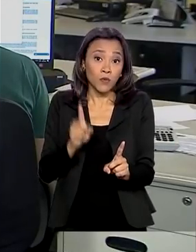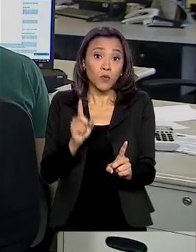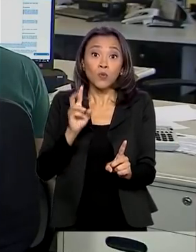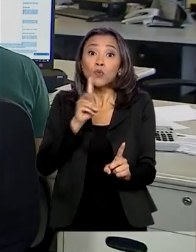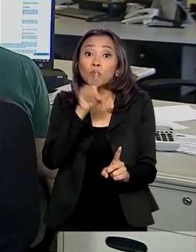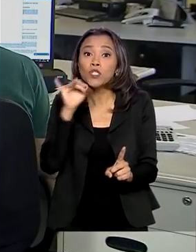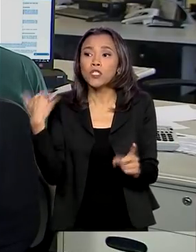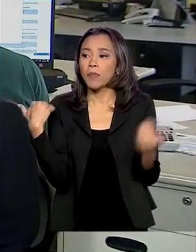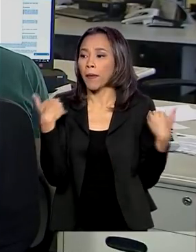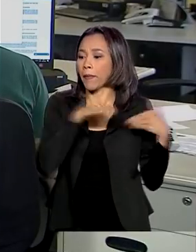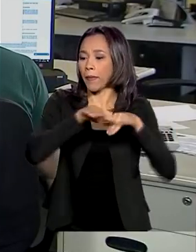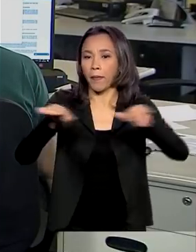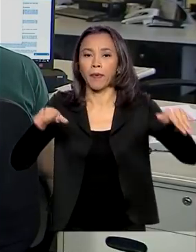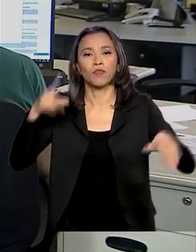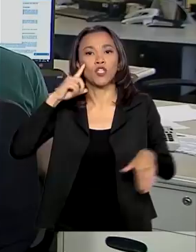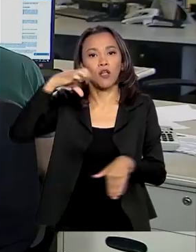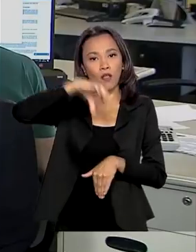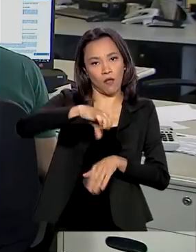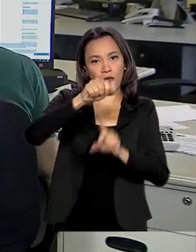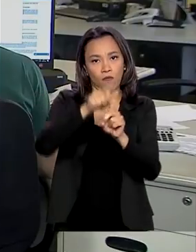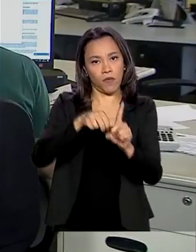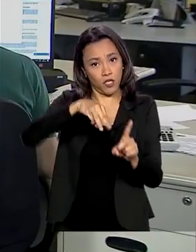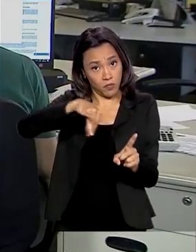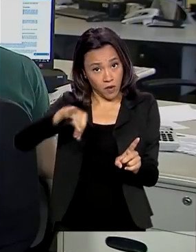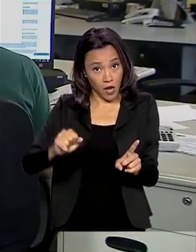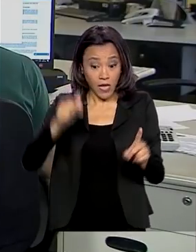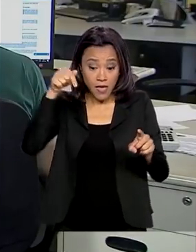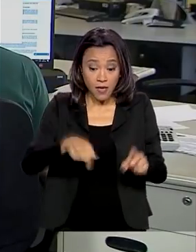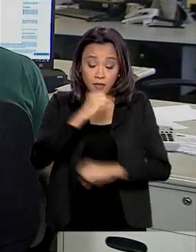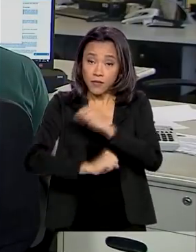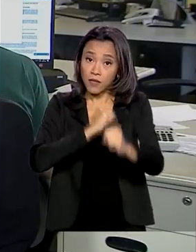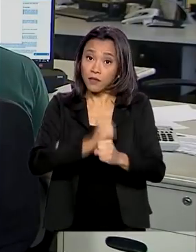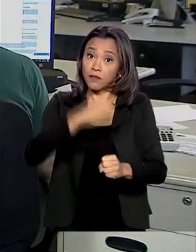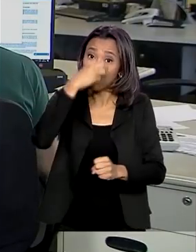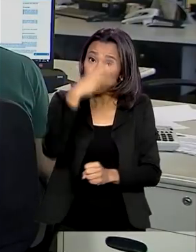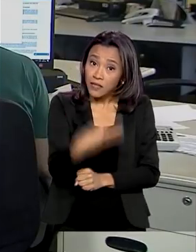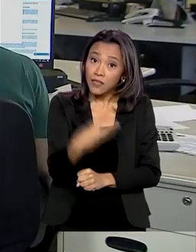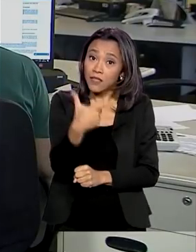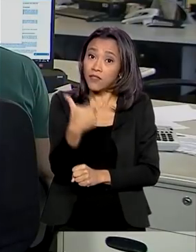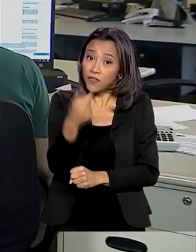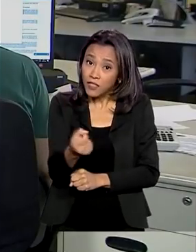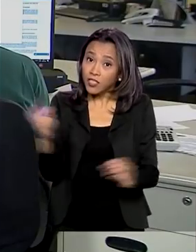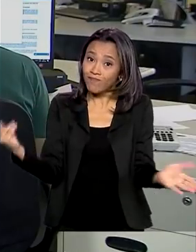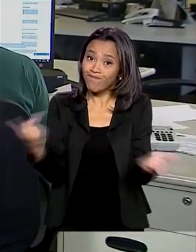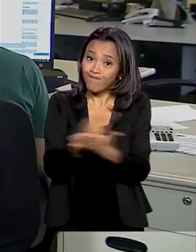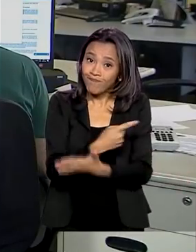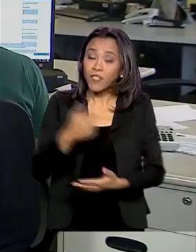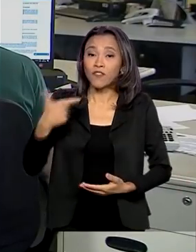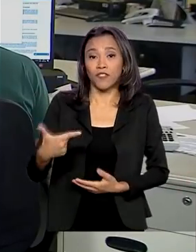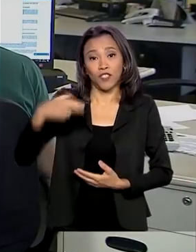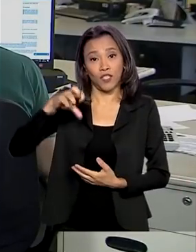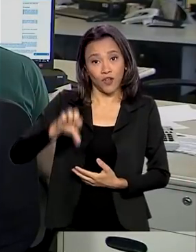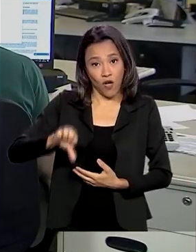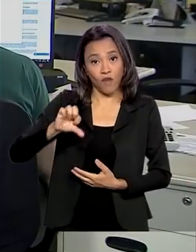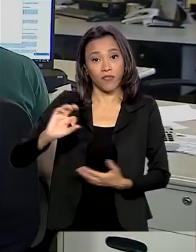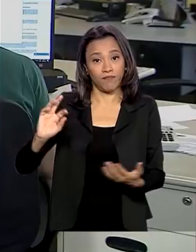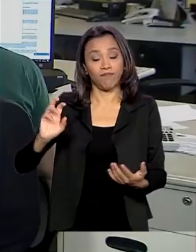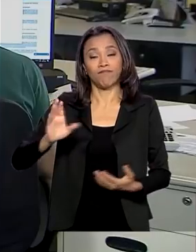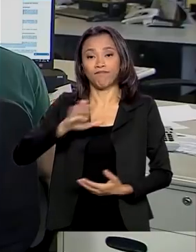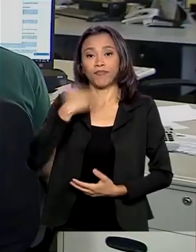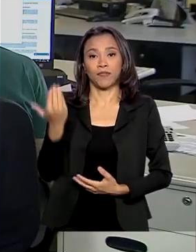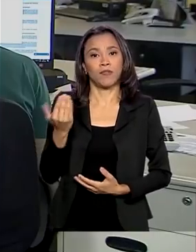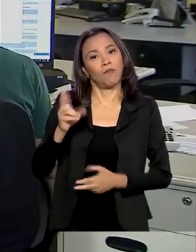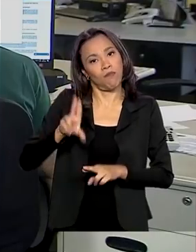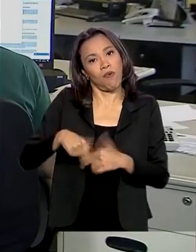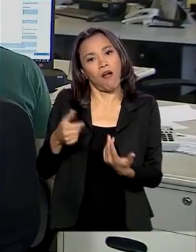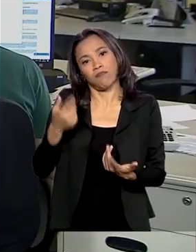para 9 de maio. Só nesse ano foram registrados 320 casos e 29 óbitos causados por algum tipo de